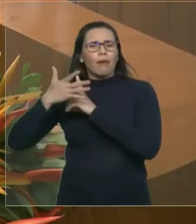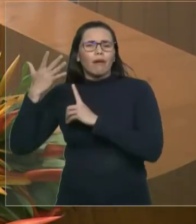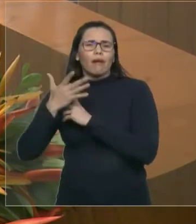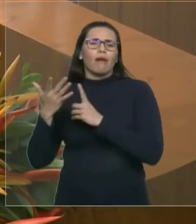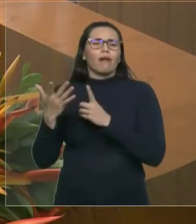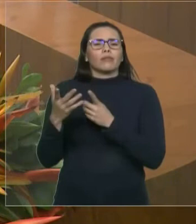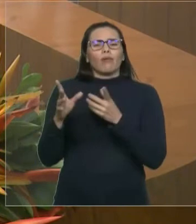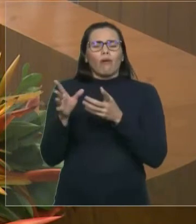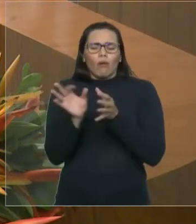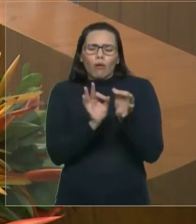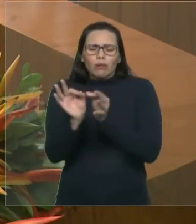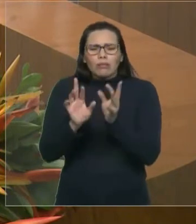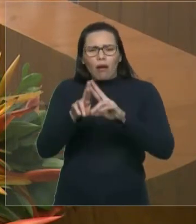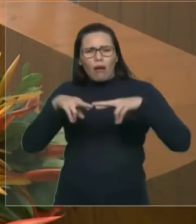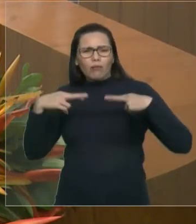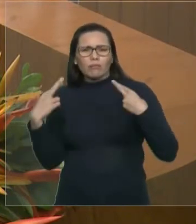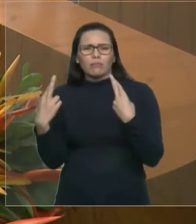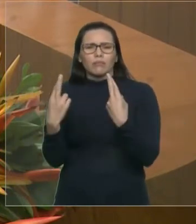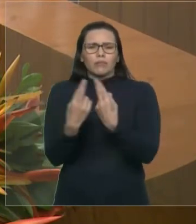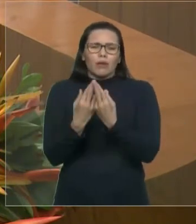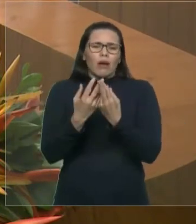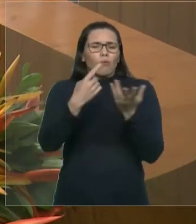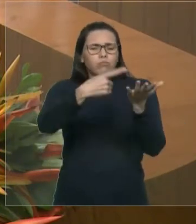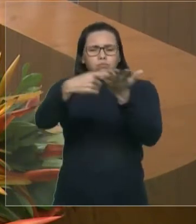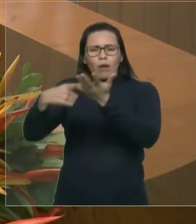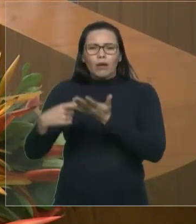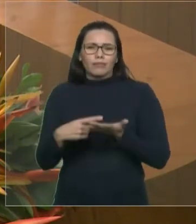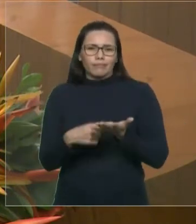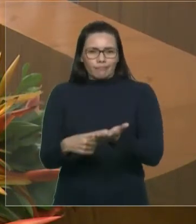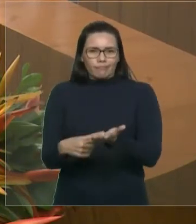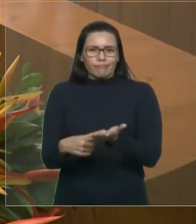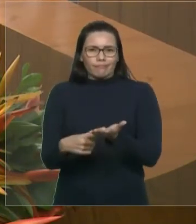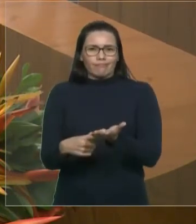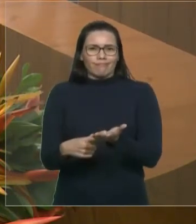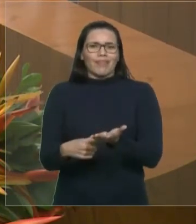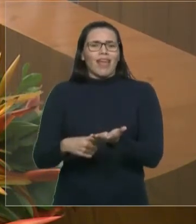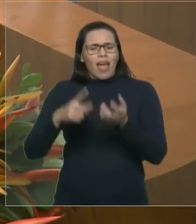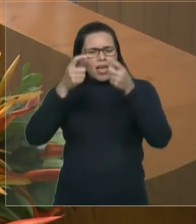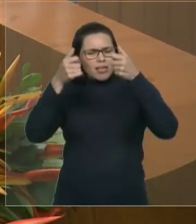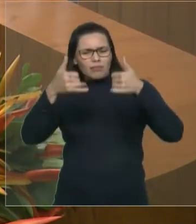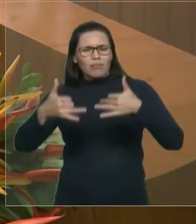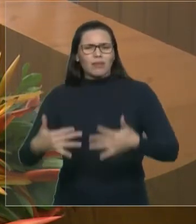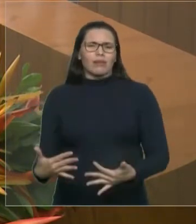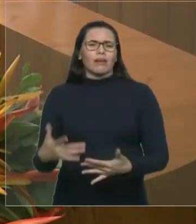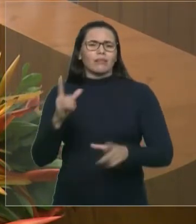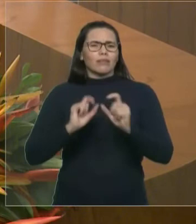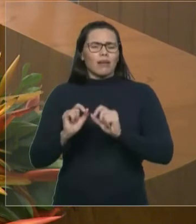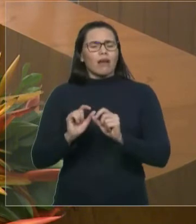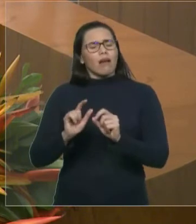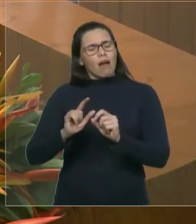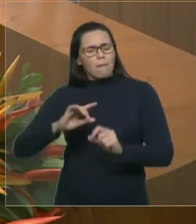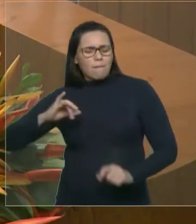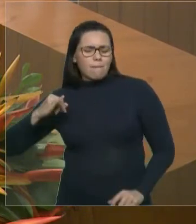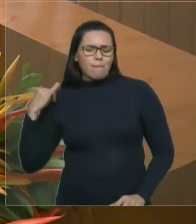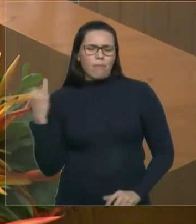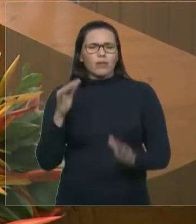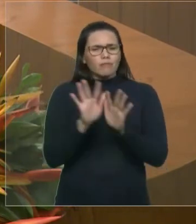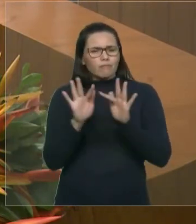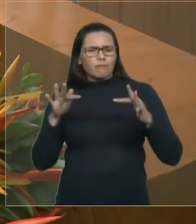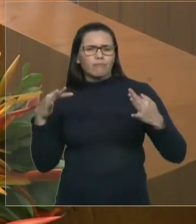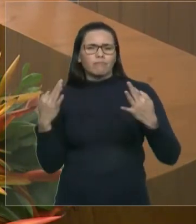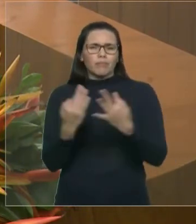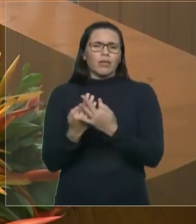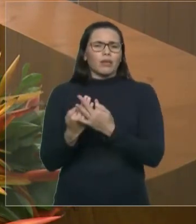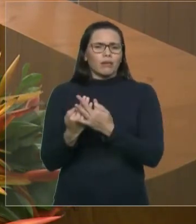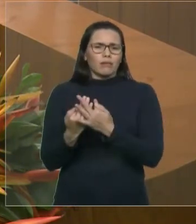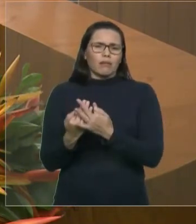nós saibamos a importância de termos a família que o Papa nos recomenda, a família cristã, como foi